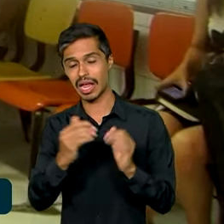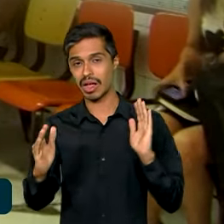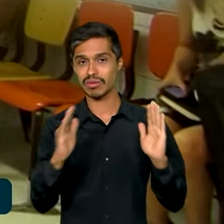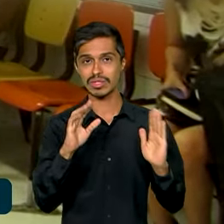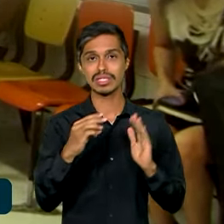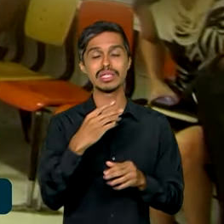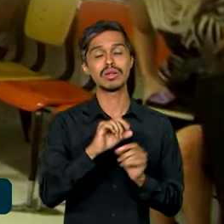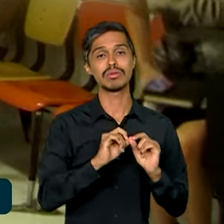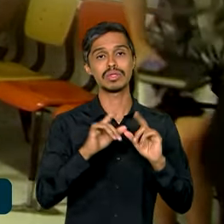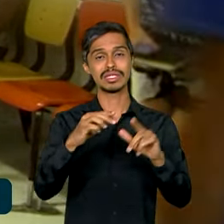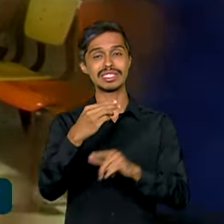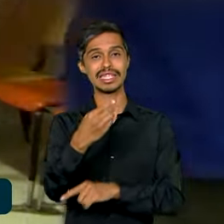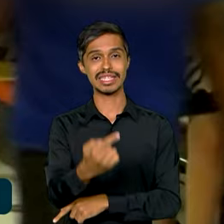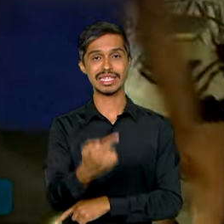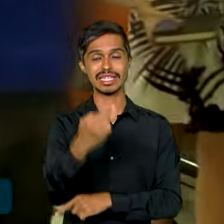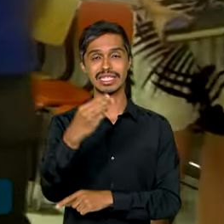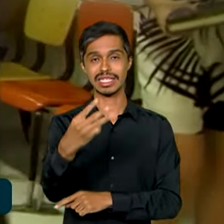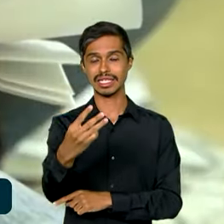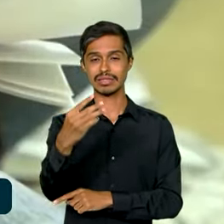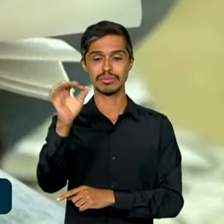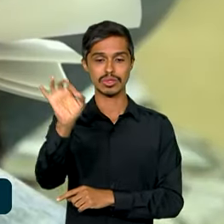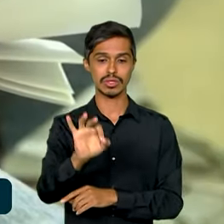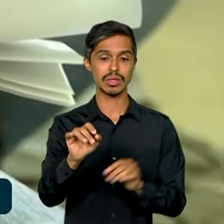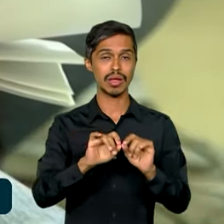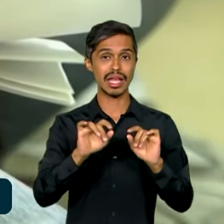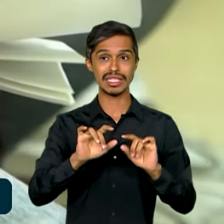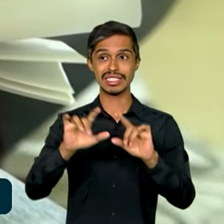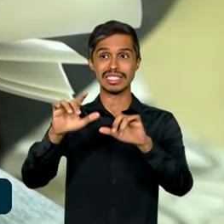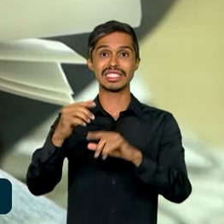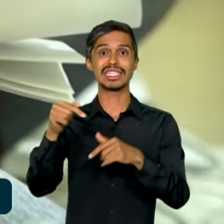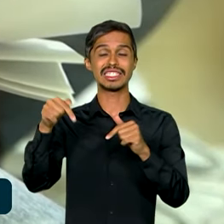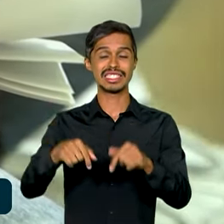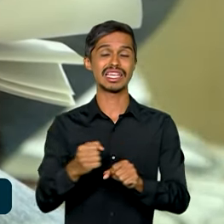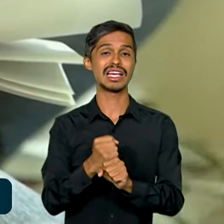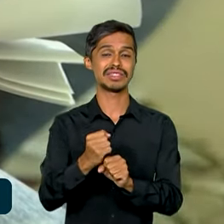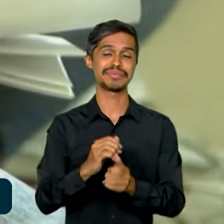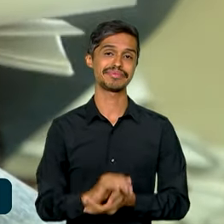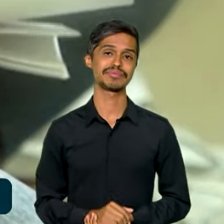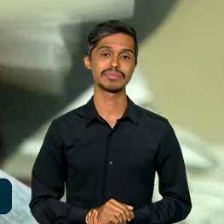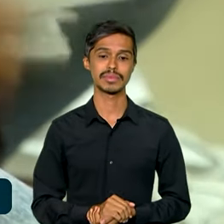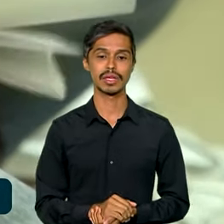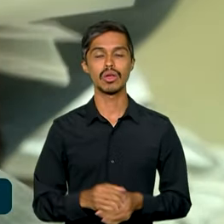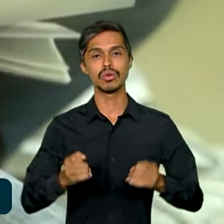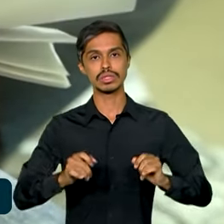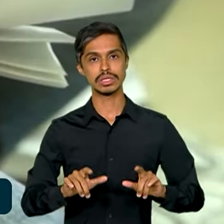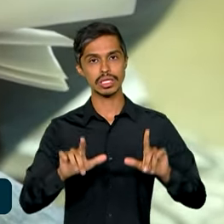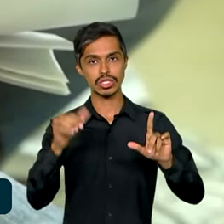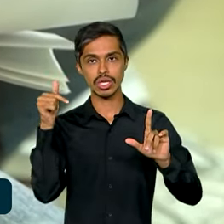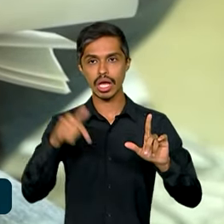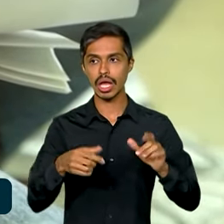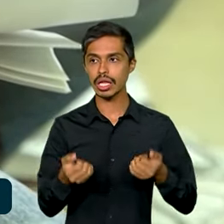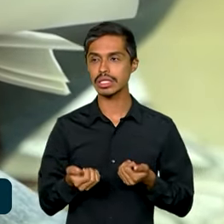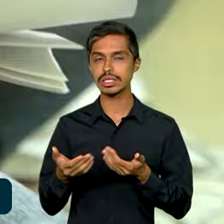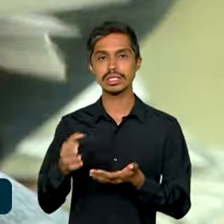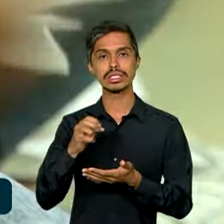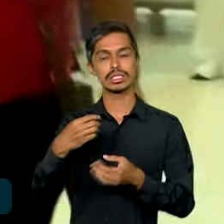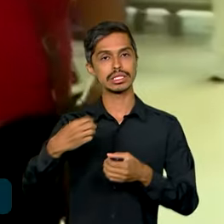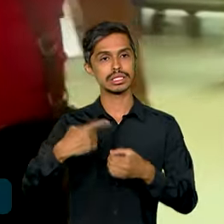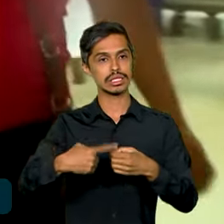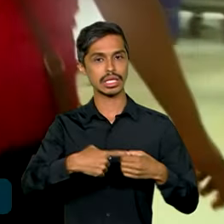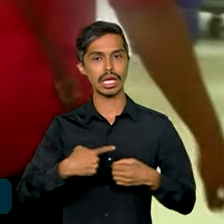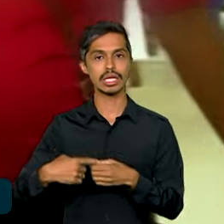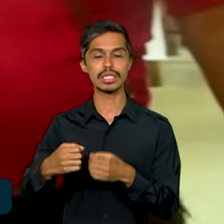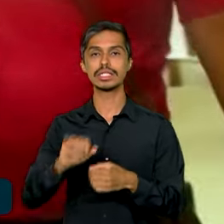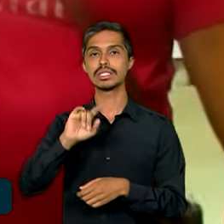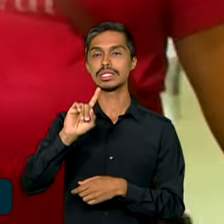municípios em 2022, subiu para 73 este ano. O certificado é entregue às cidades que têm no mínimo